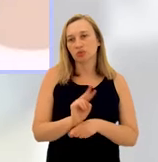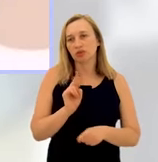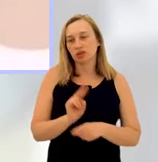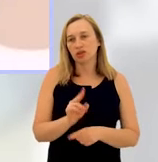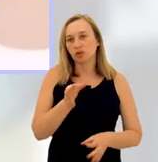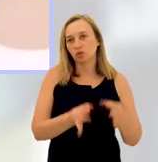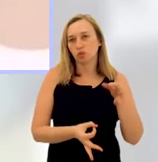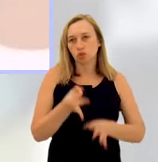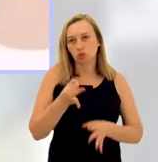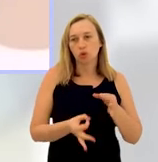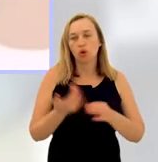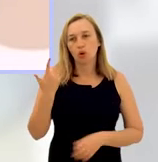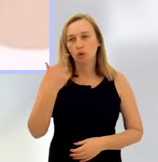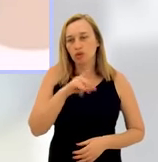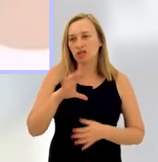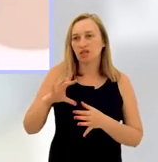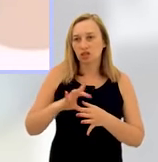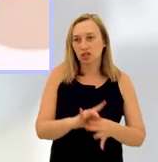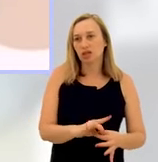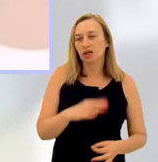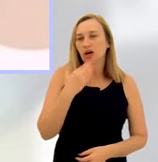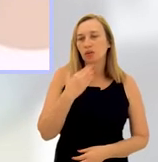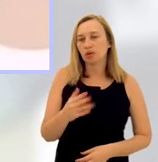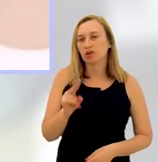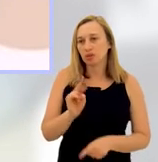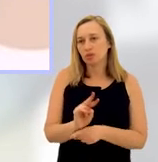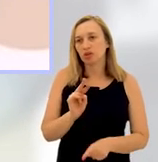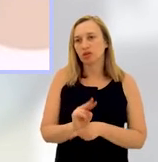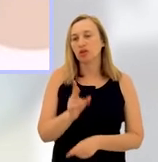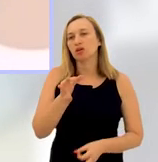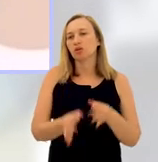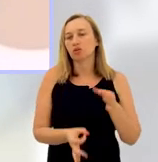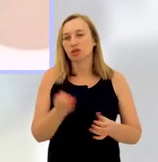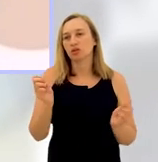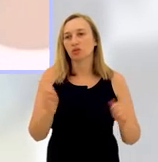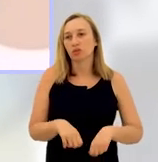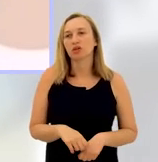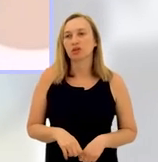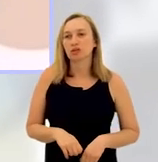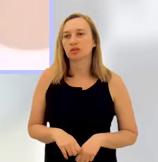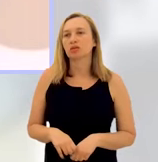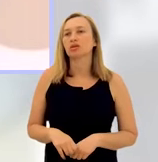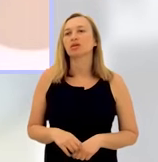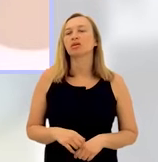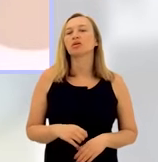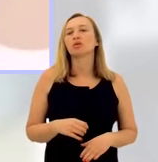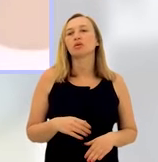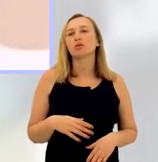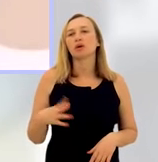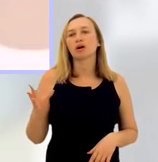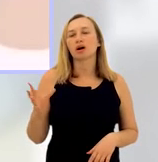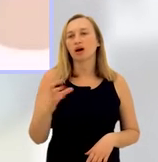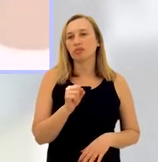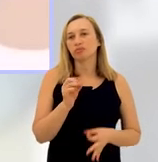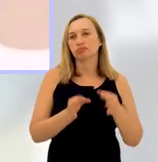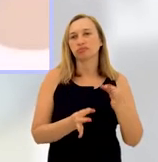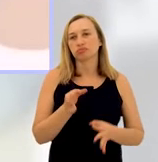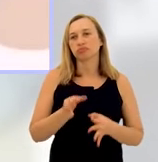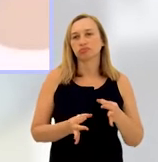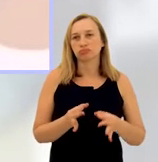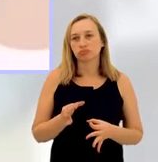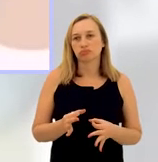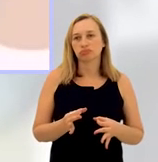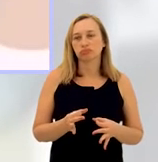protetiva ao juízo. E aí, gente consegue já conectar o pedido de protetivo ao juizado competente. Isso se gera, automaticamente, um processo